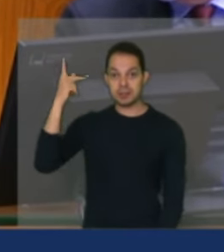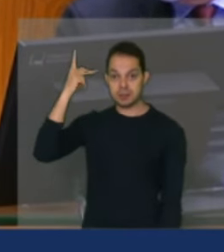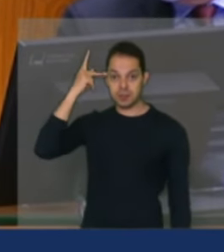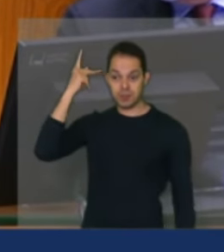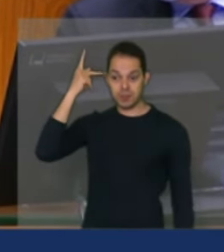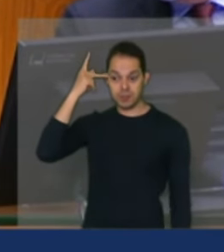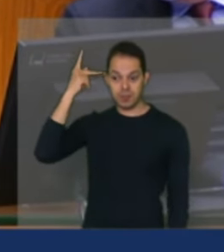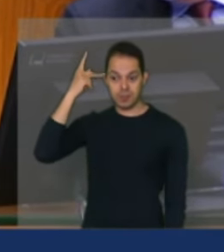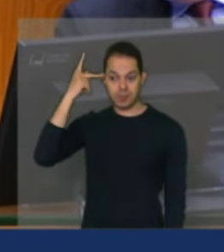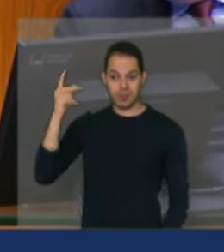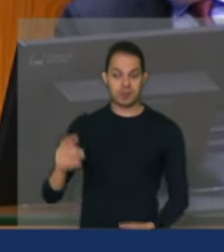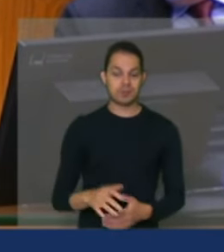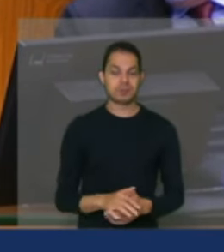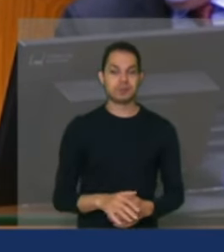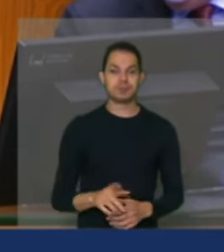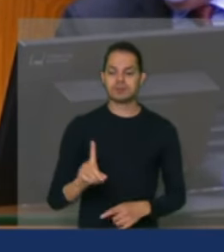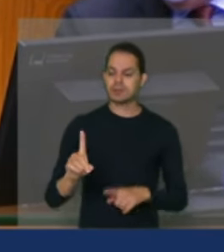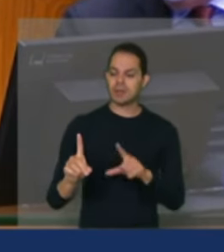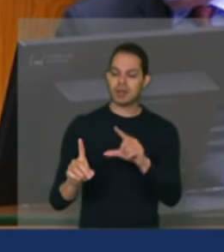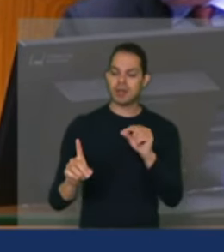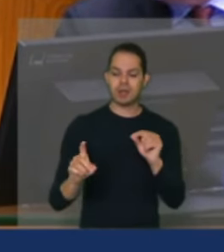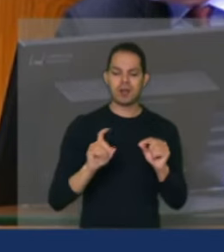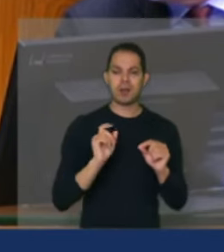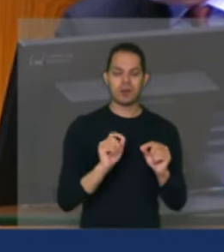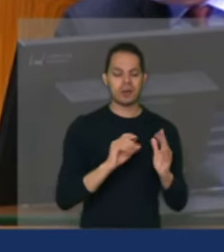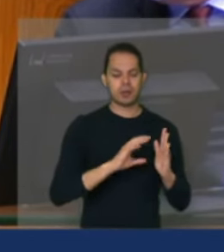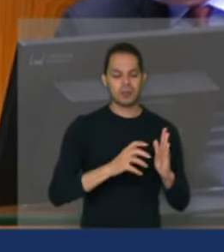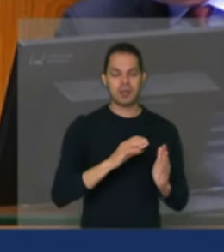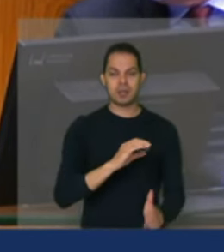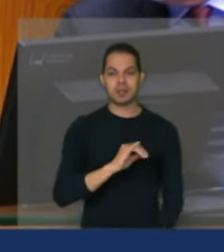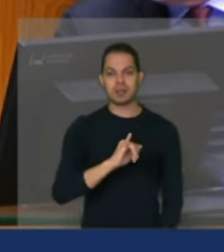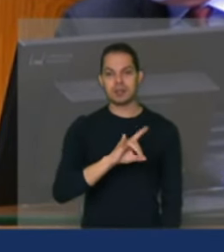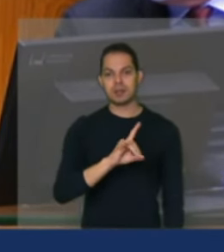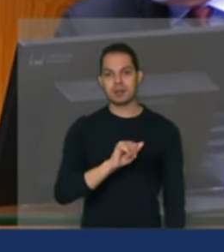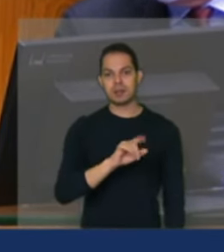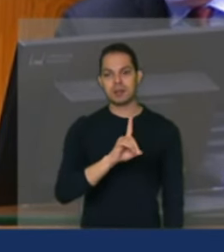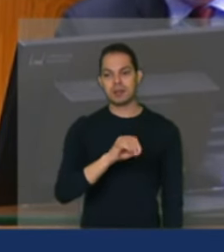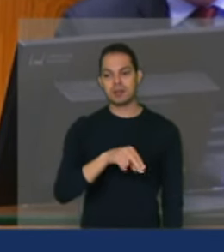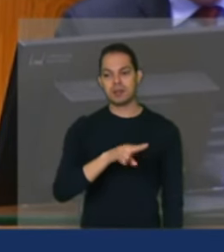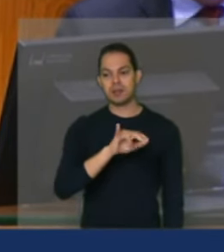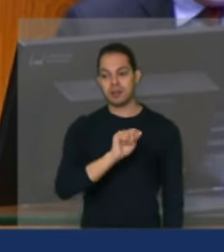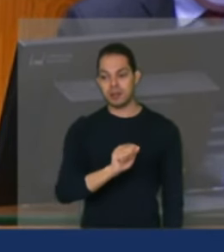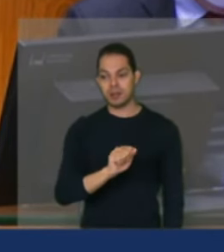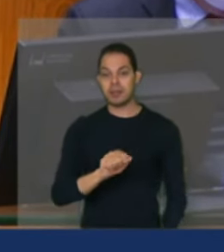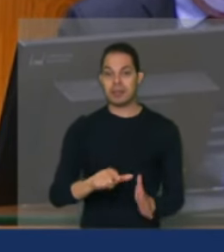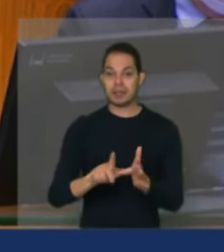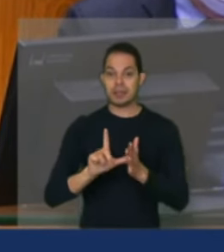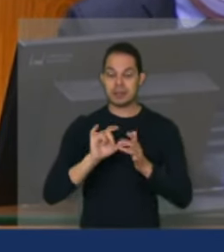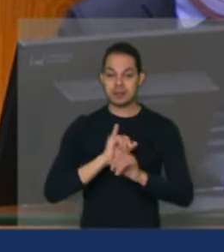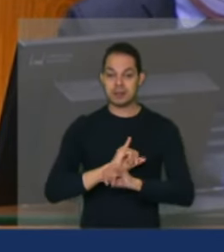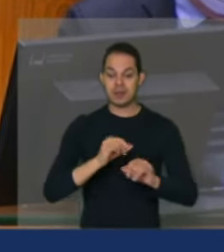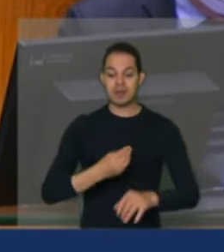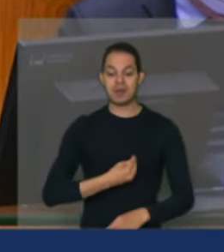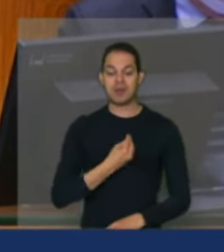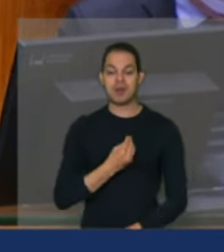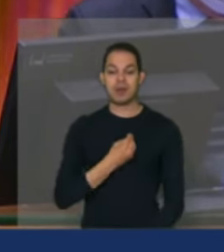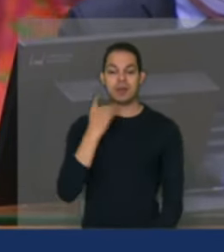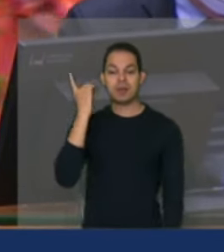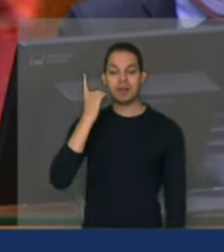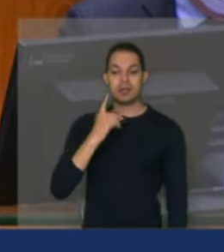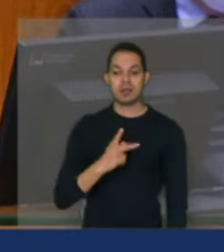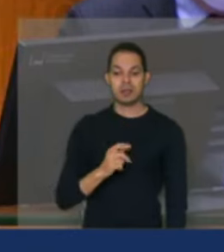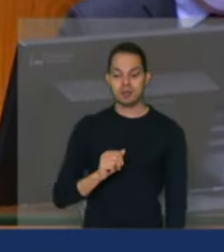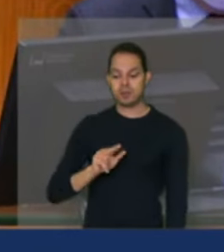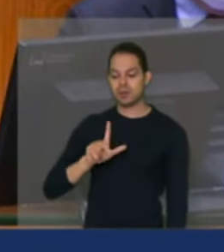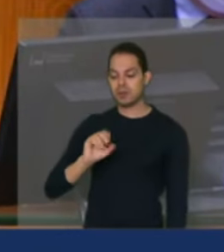indicado pelo Partido da Cidadania. Antes, quero registrar aqui em plenário a presença do deputado Paulo Ganini do